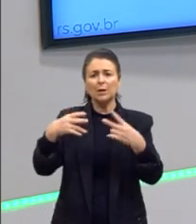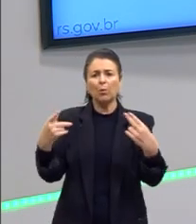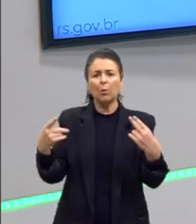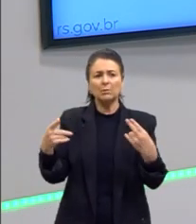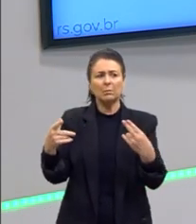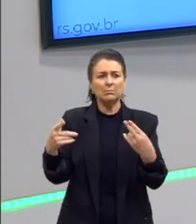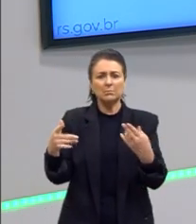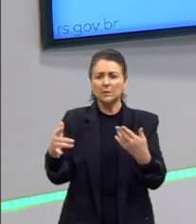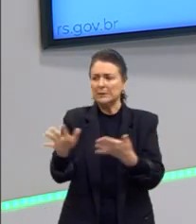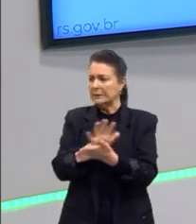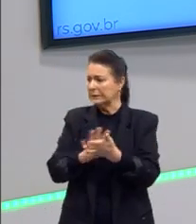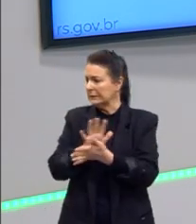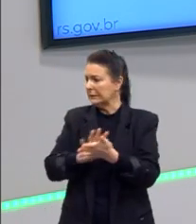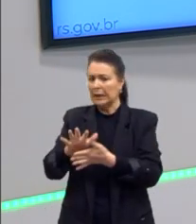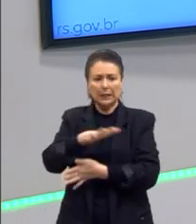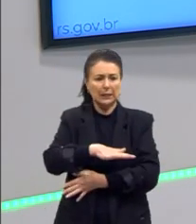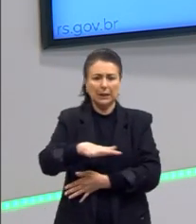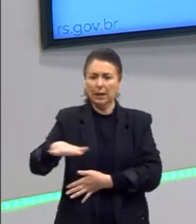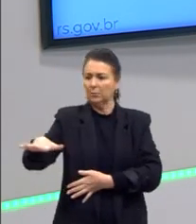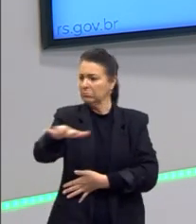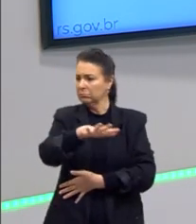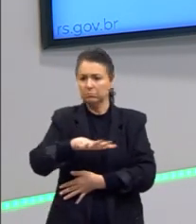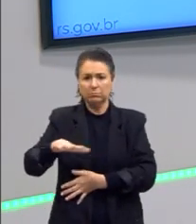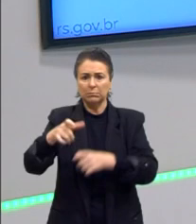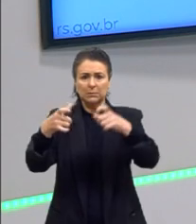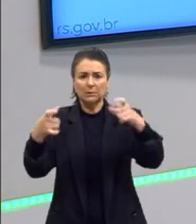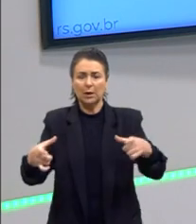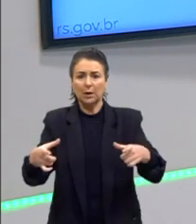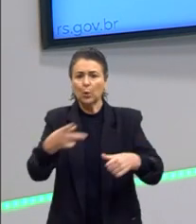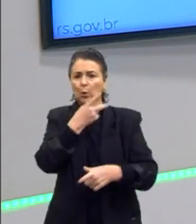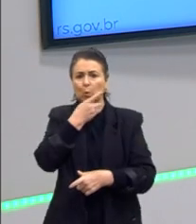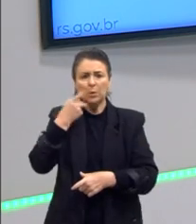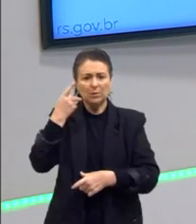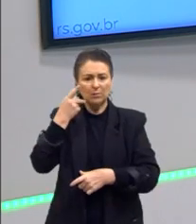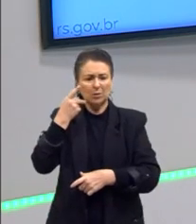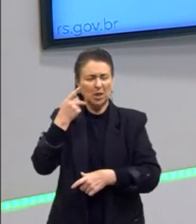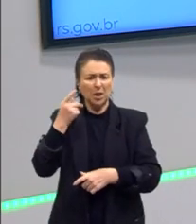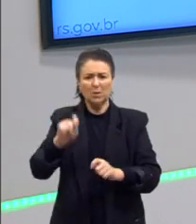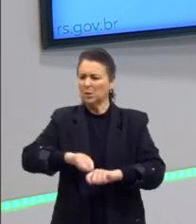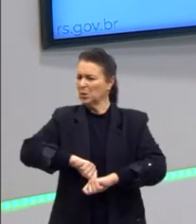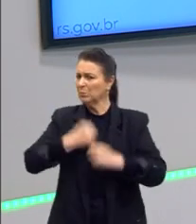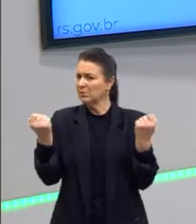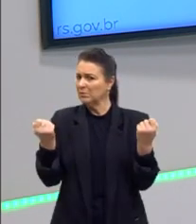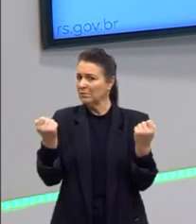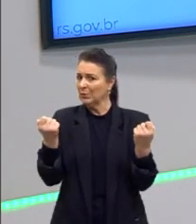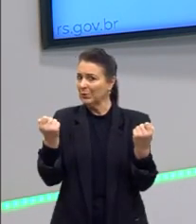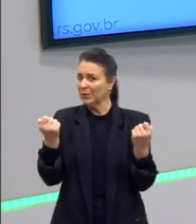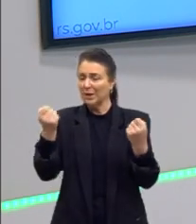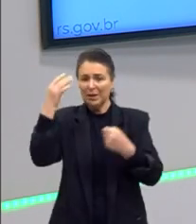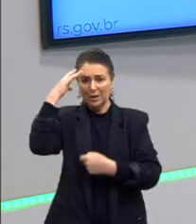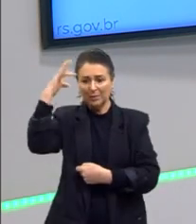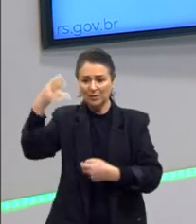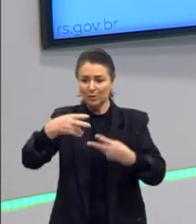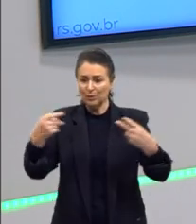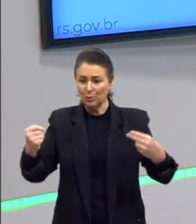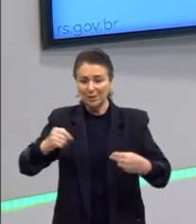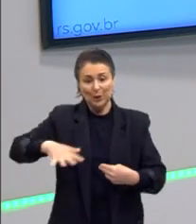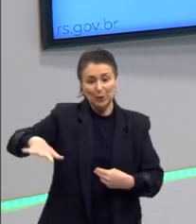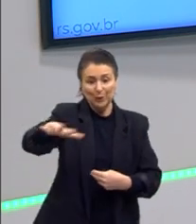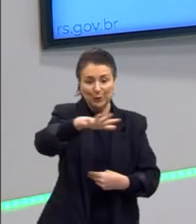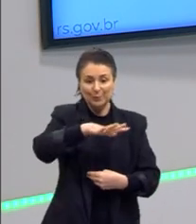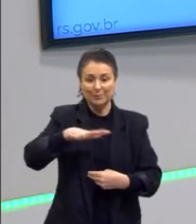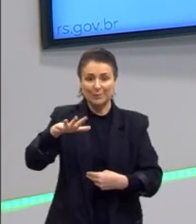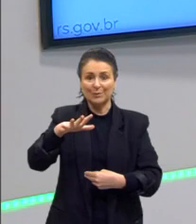nenhum. Pro Kant, isso era impossível. Nós só podemos imaginar as coisas em um espaço. E o tempo é antes,